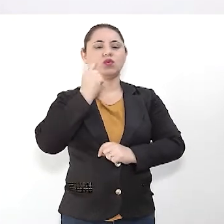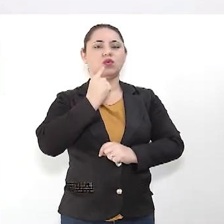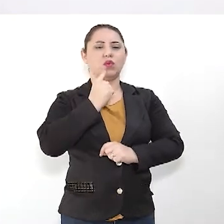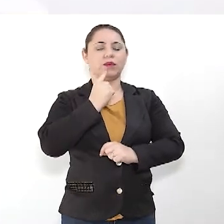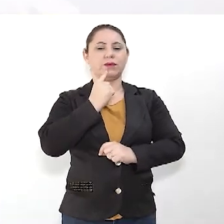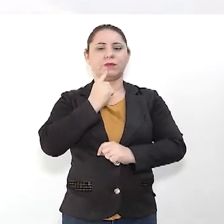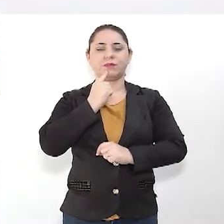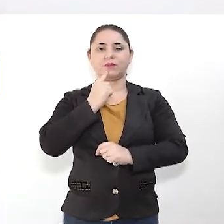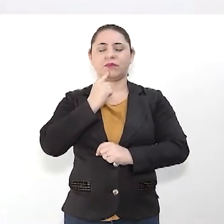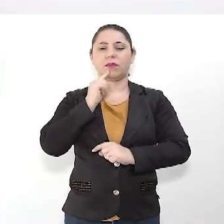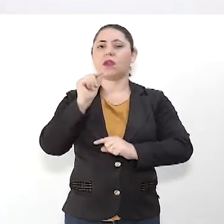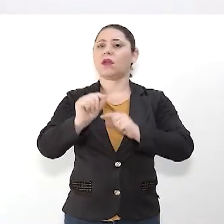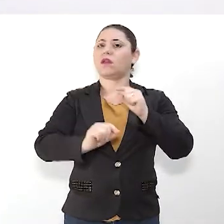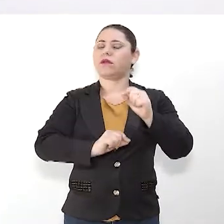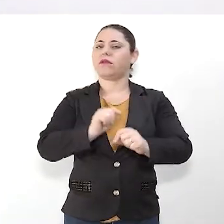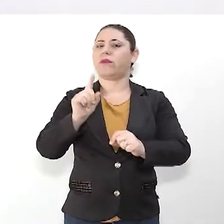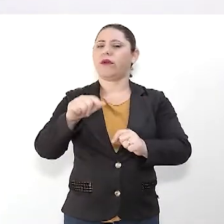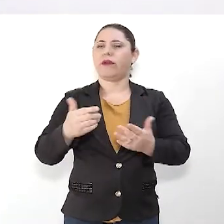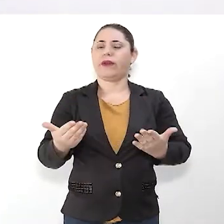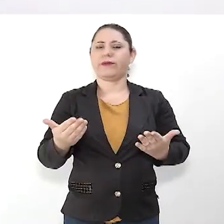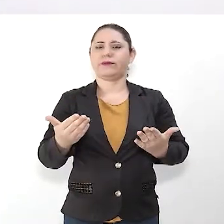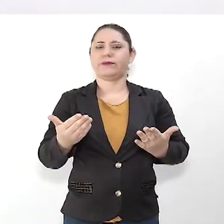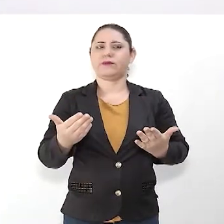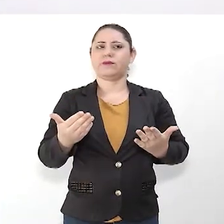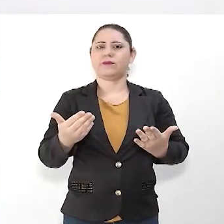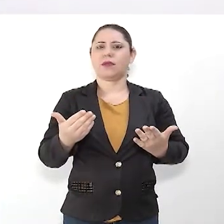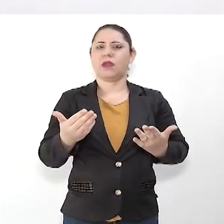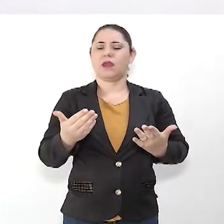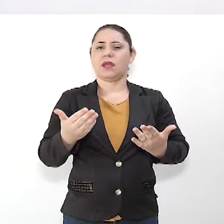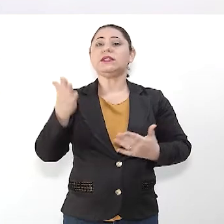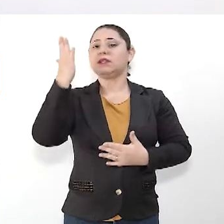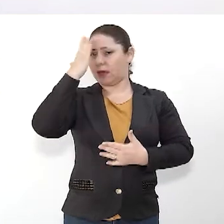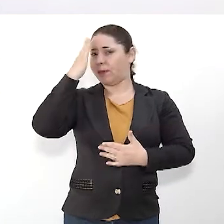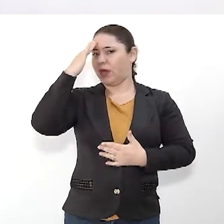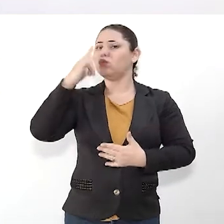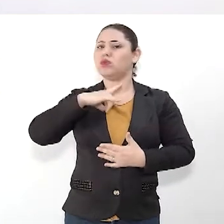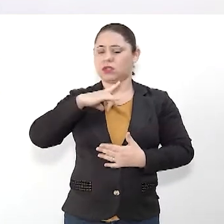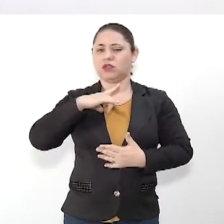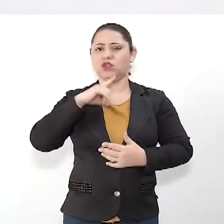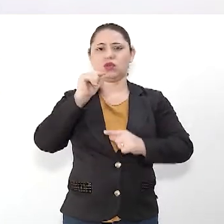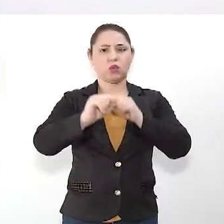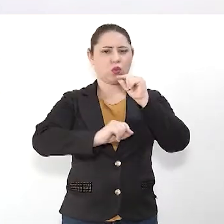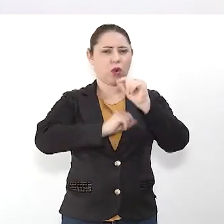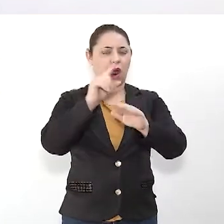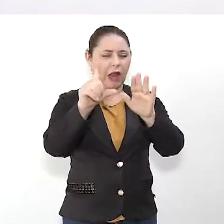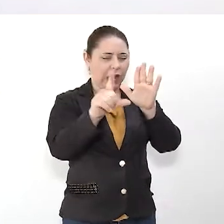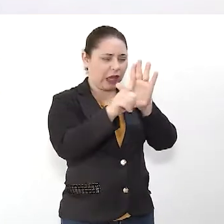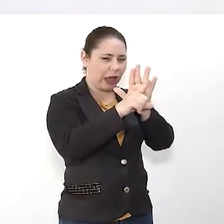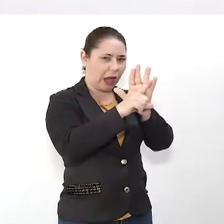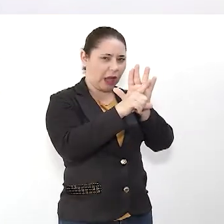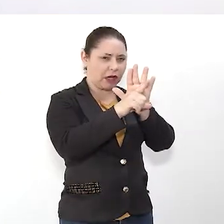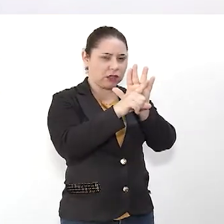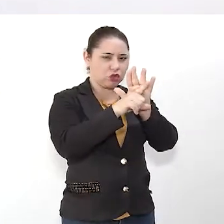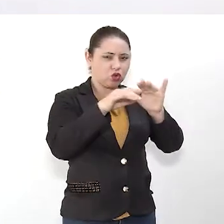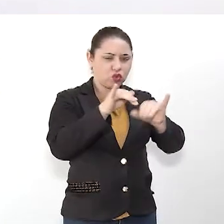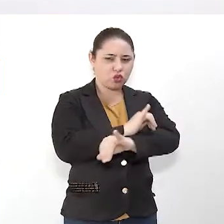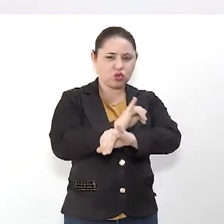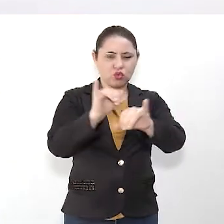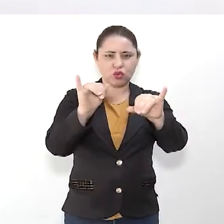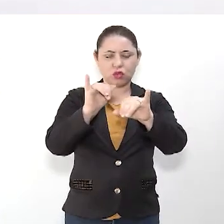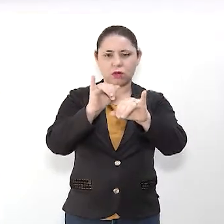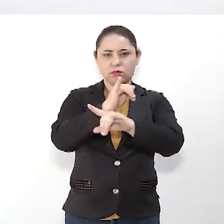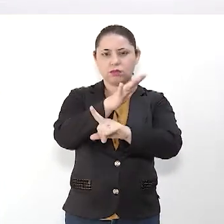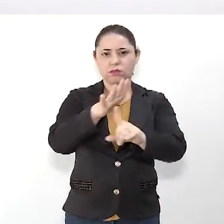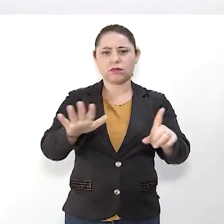auditiva, sabendo da existência dessa lei